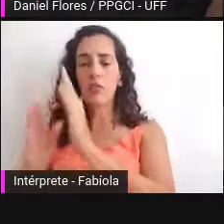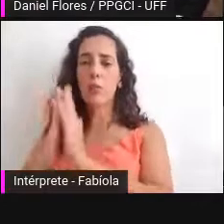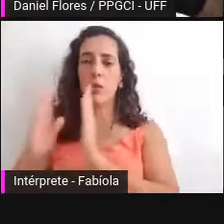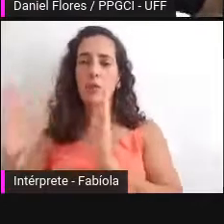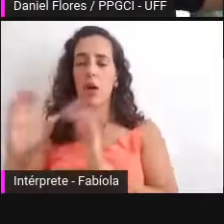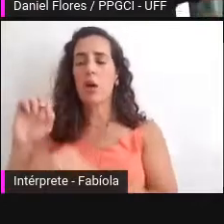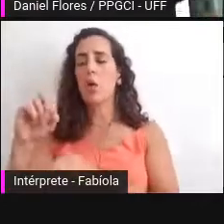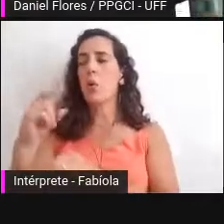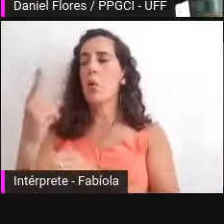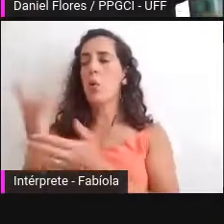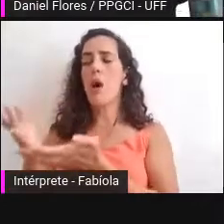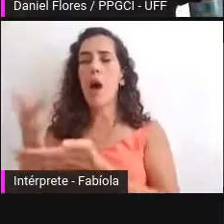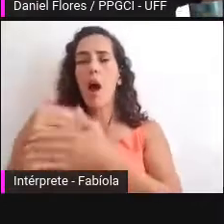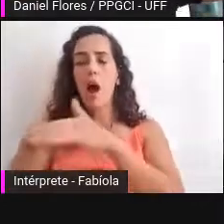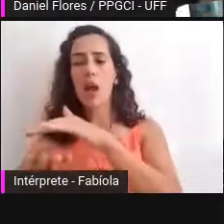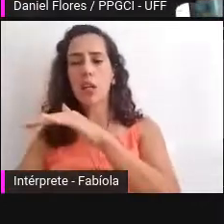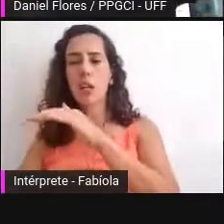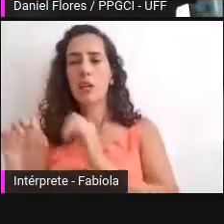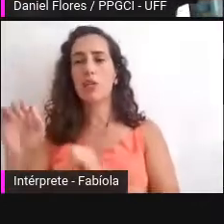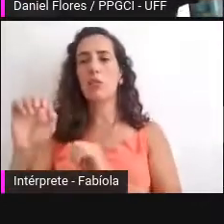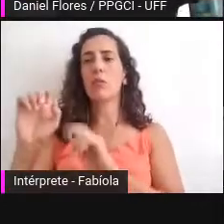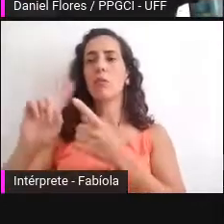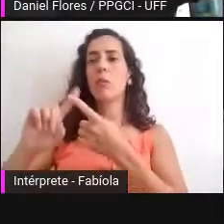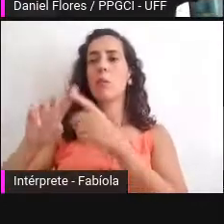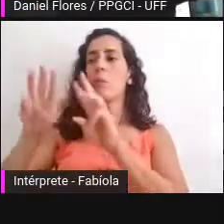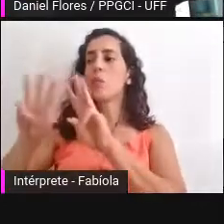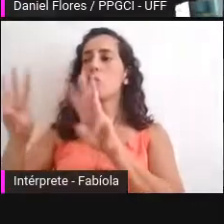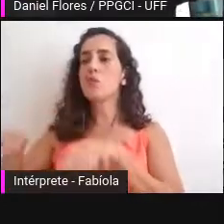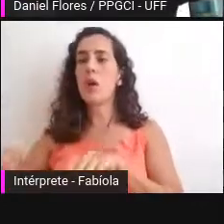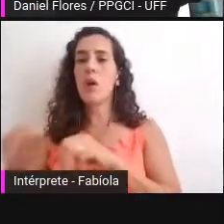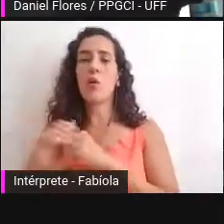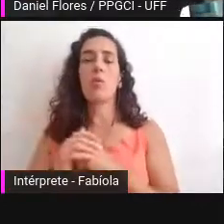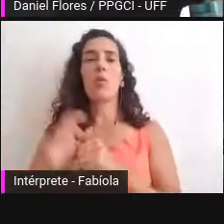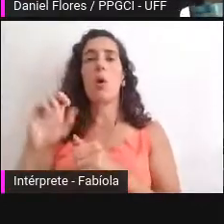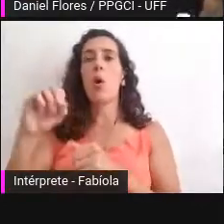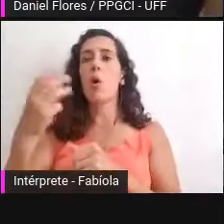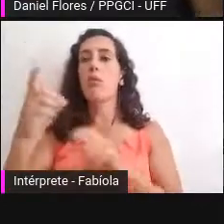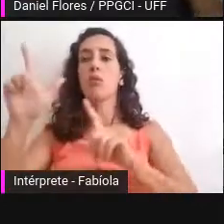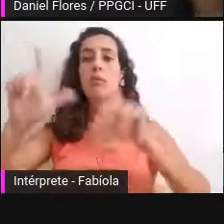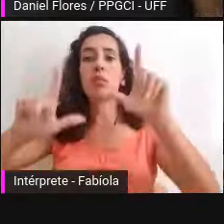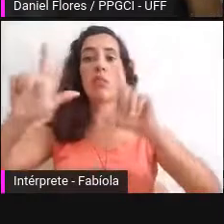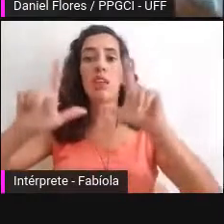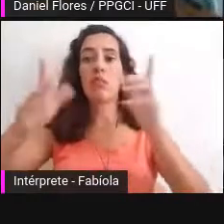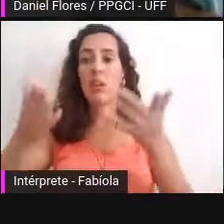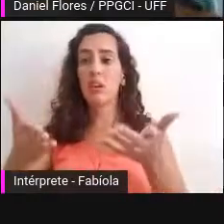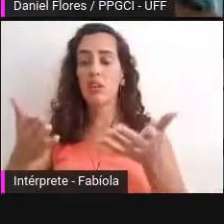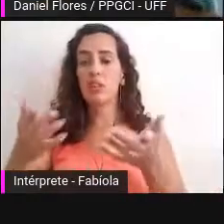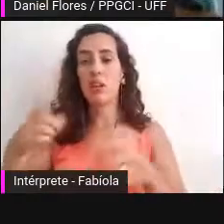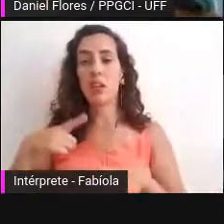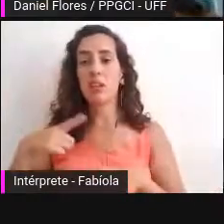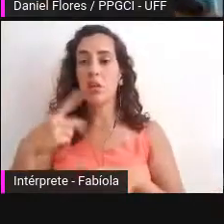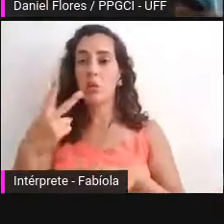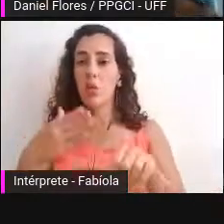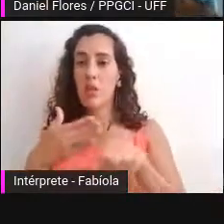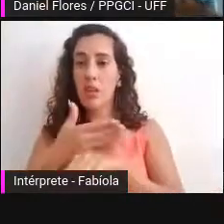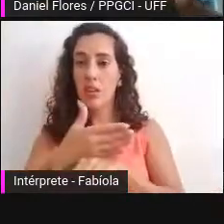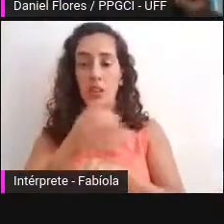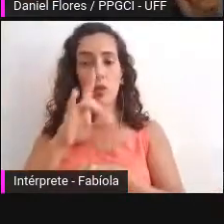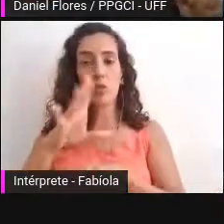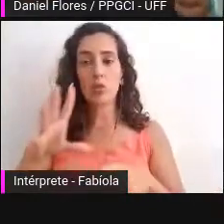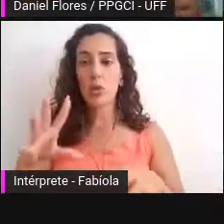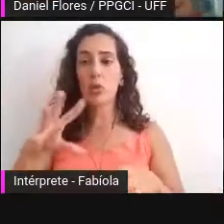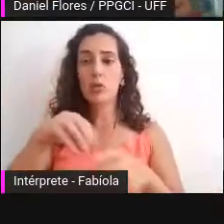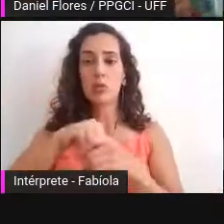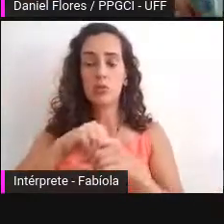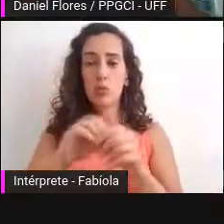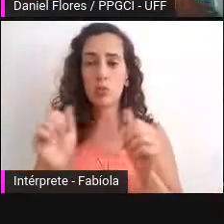pode ser de uma TV digital e essas duas entradas elas só se unem no arquivamento central